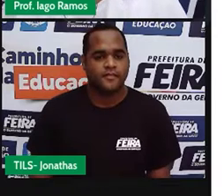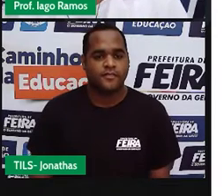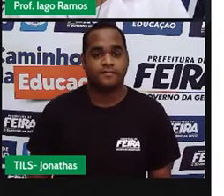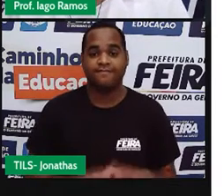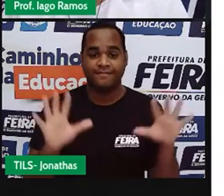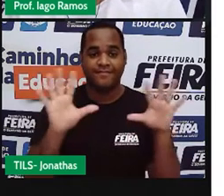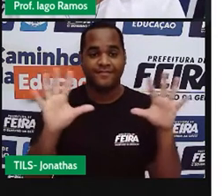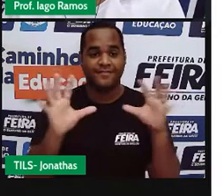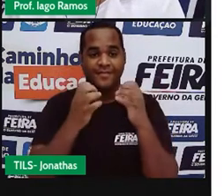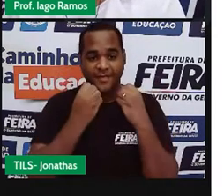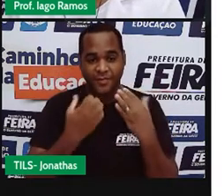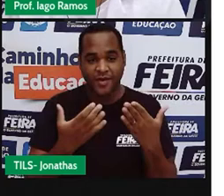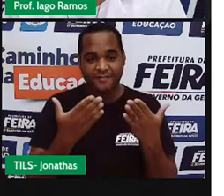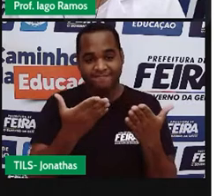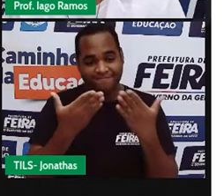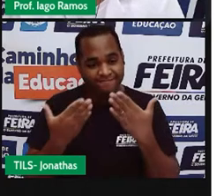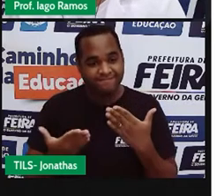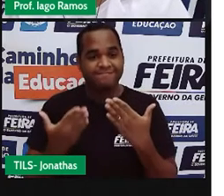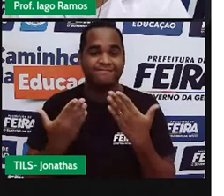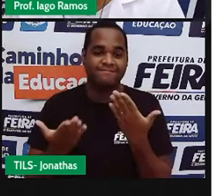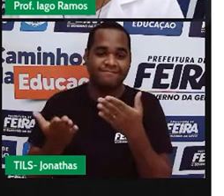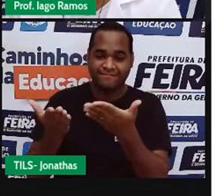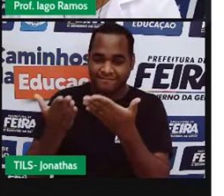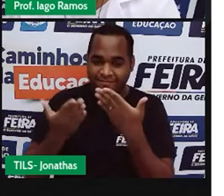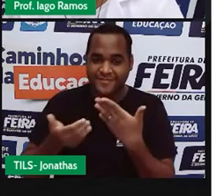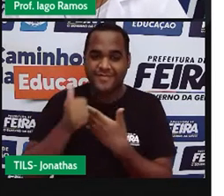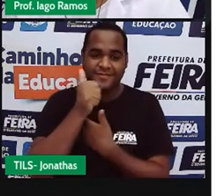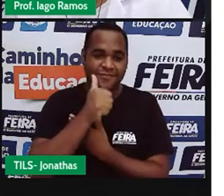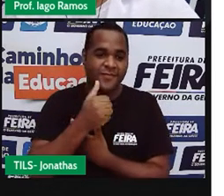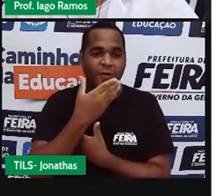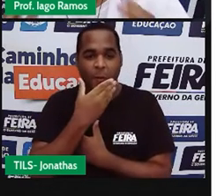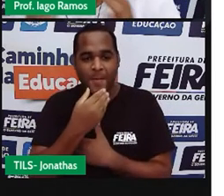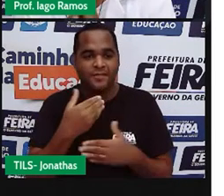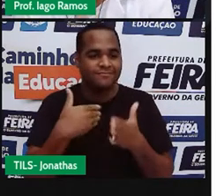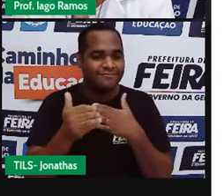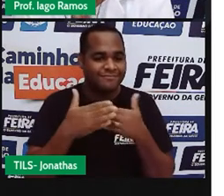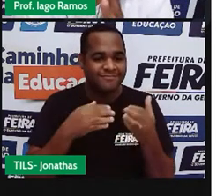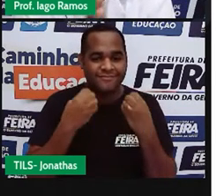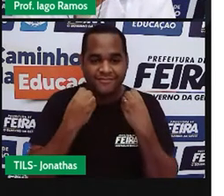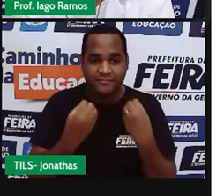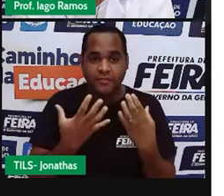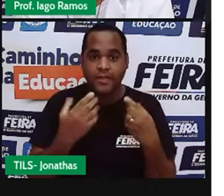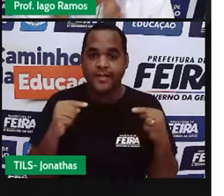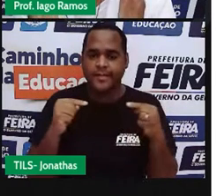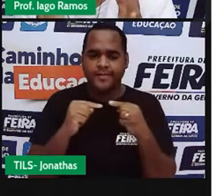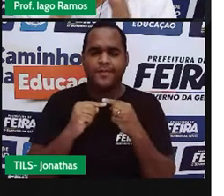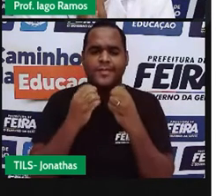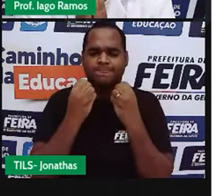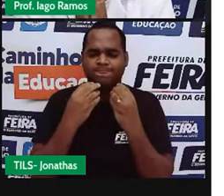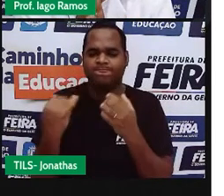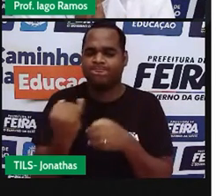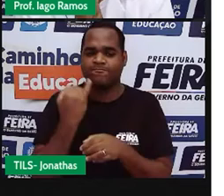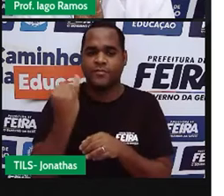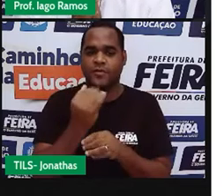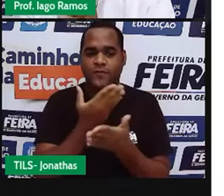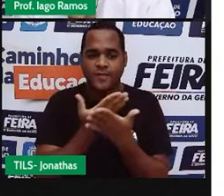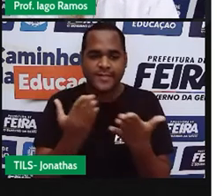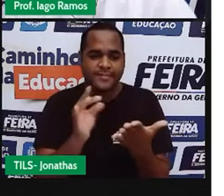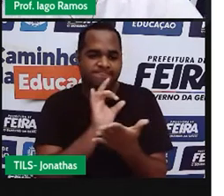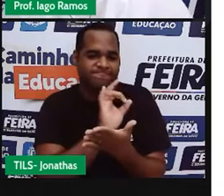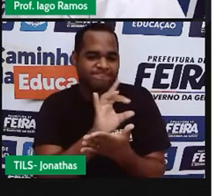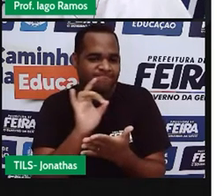Olá, sejam bem-vindos, sejam bem-vindas a você, querido estudante, a você, querida